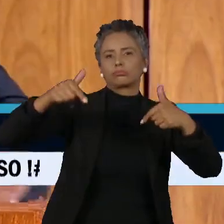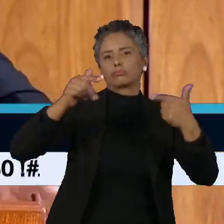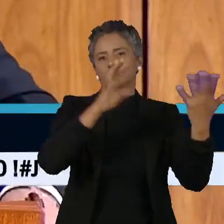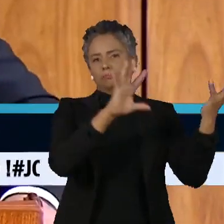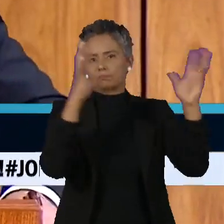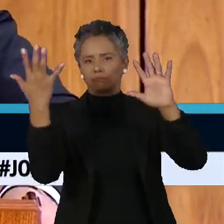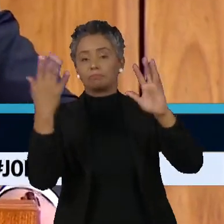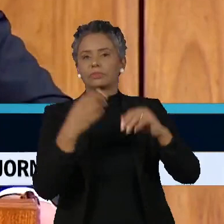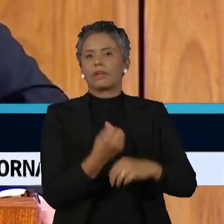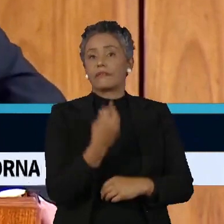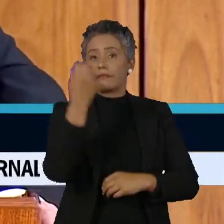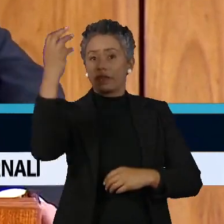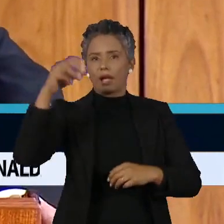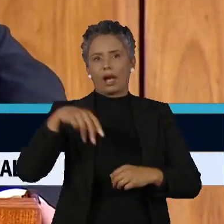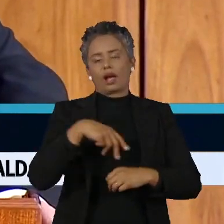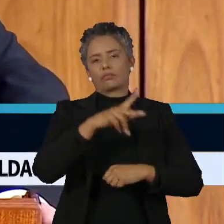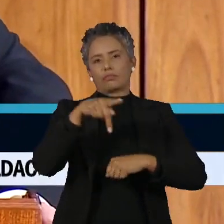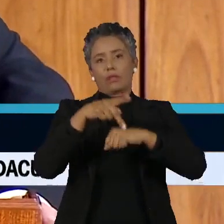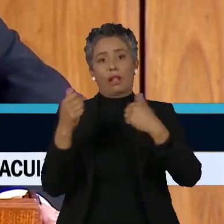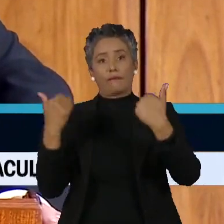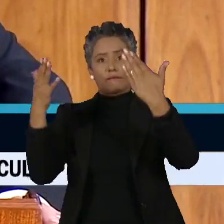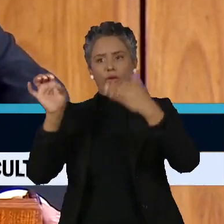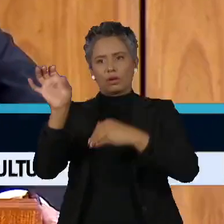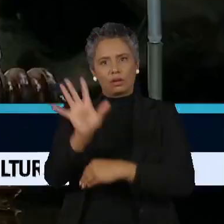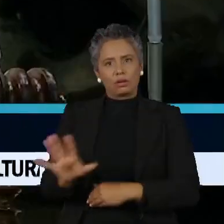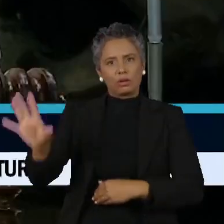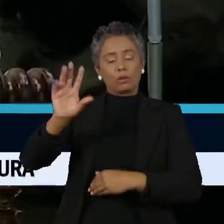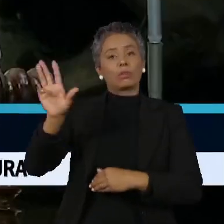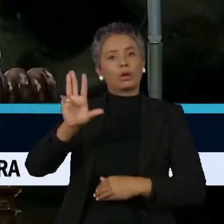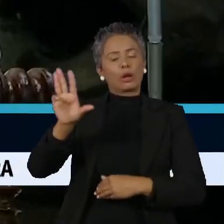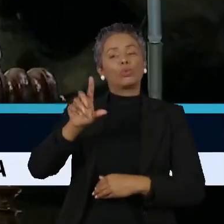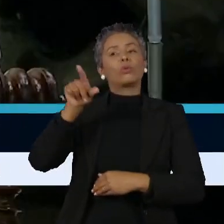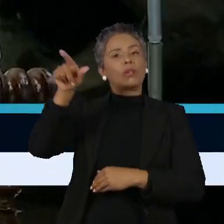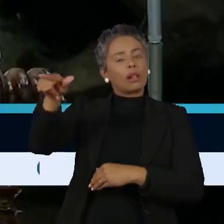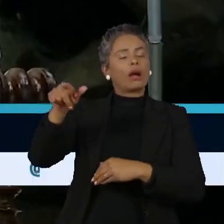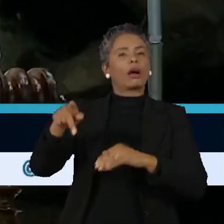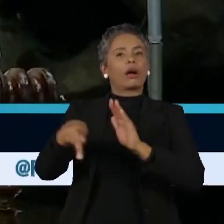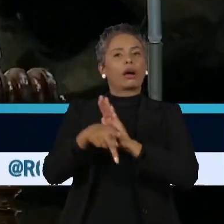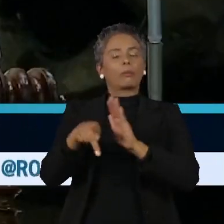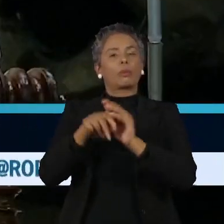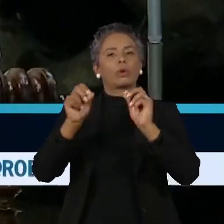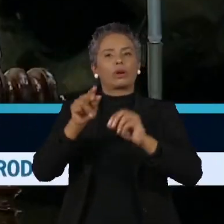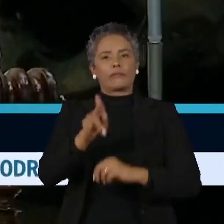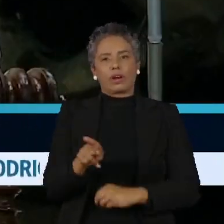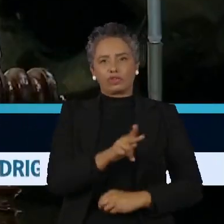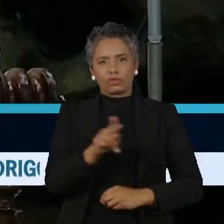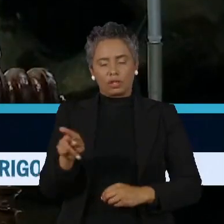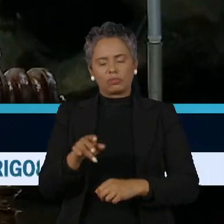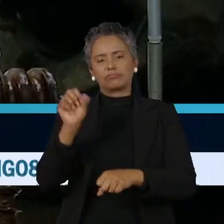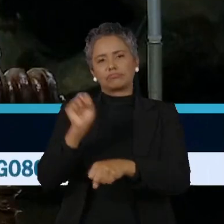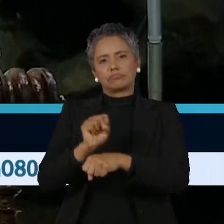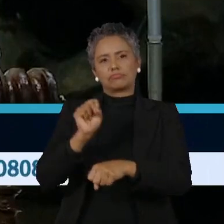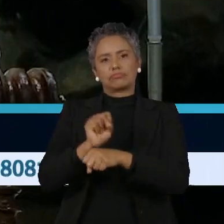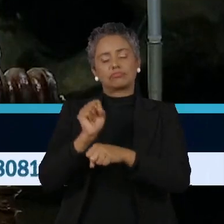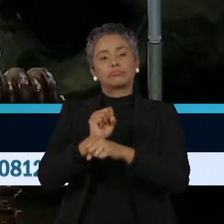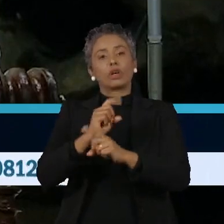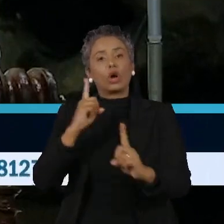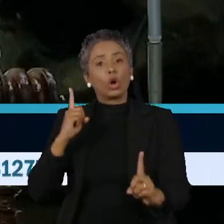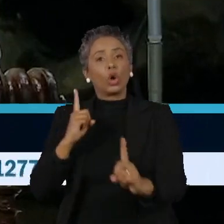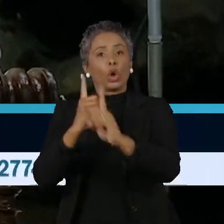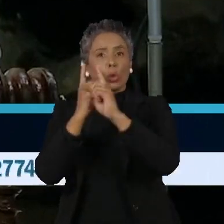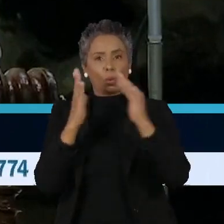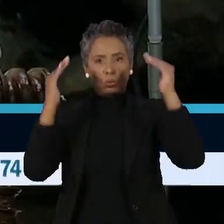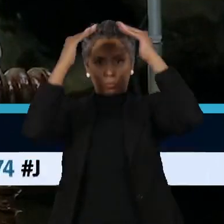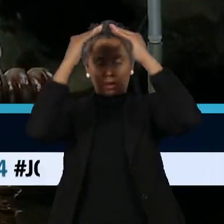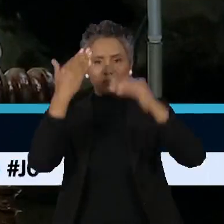viagem para a Europa também tem no radar de Lula uma visita ao Vaticano. O encontro com o Papa Francisco ainda não está confirmado, mas os